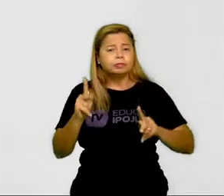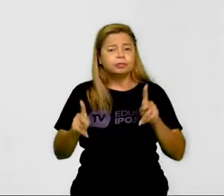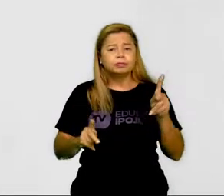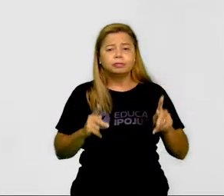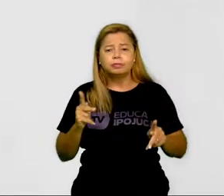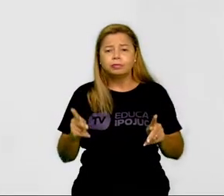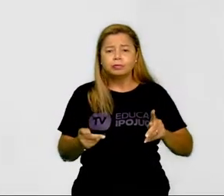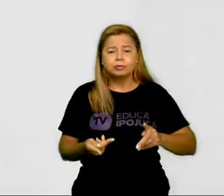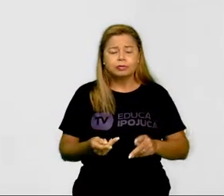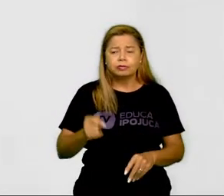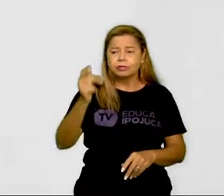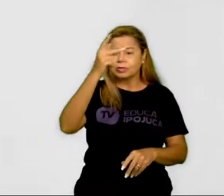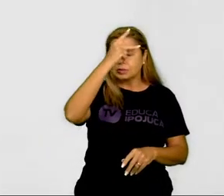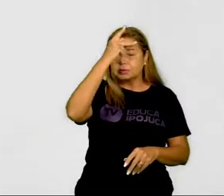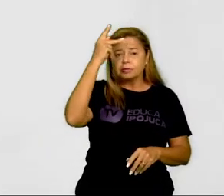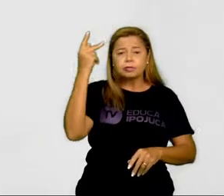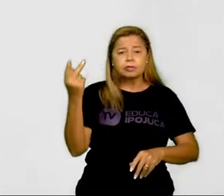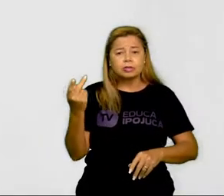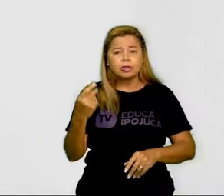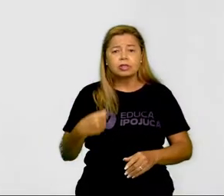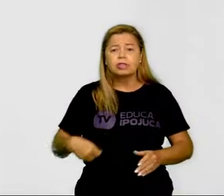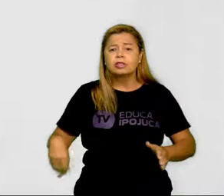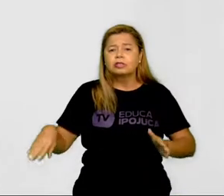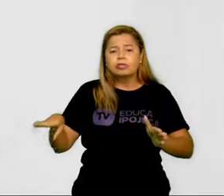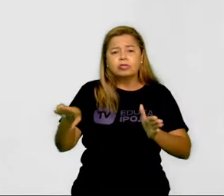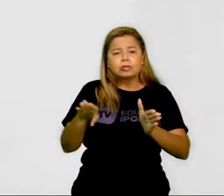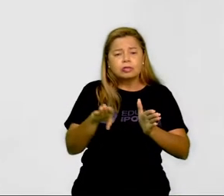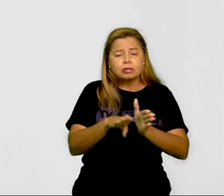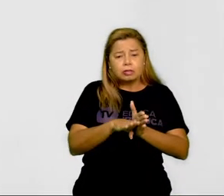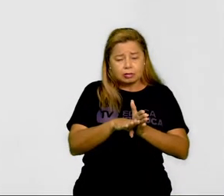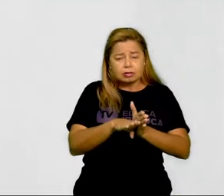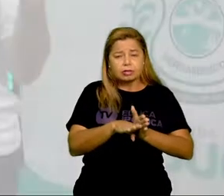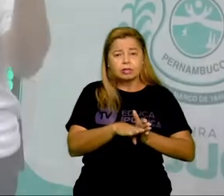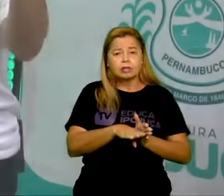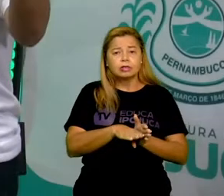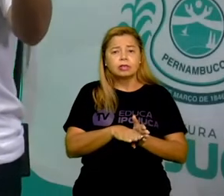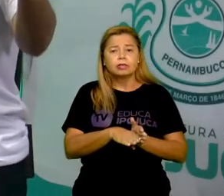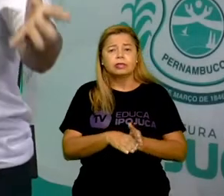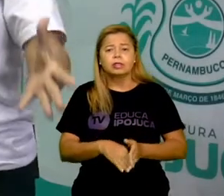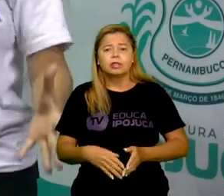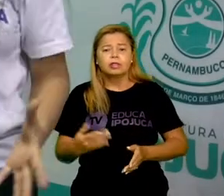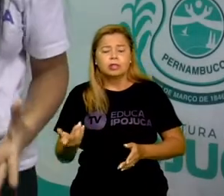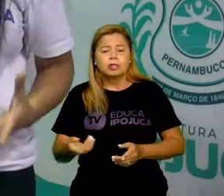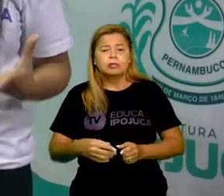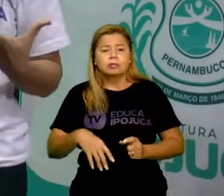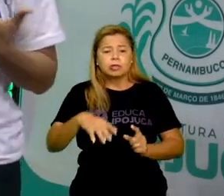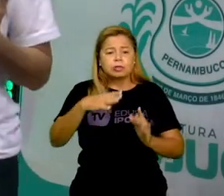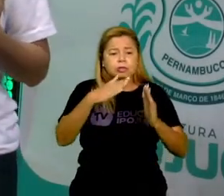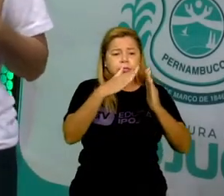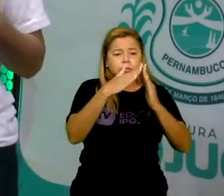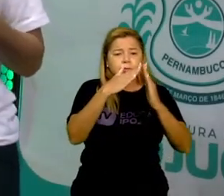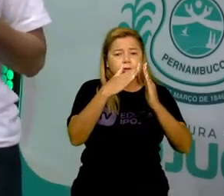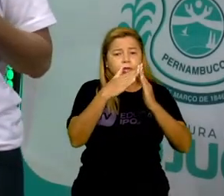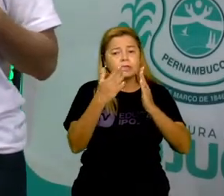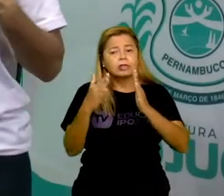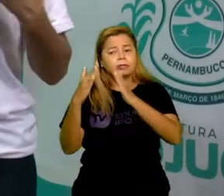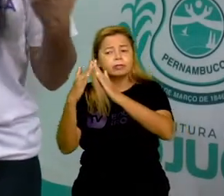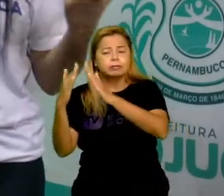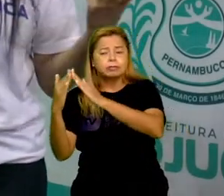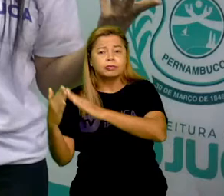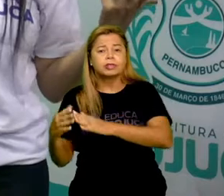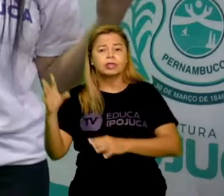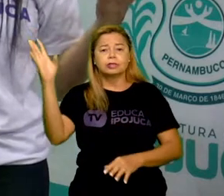povos que começaram a povoar, começaram a popular as regiões do nosso Brasil